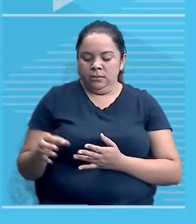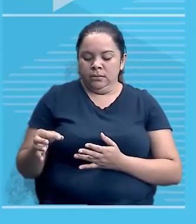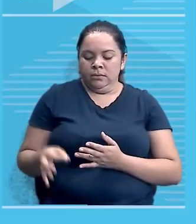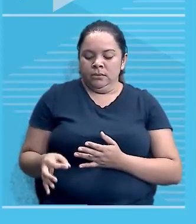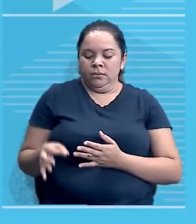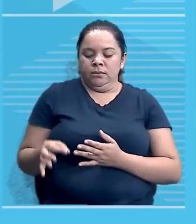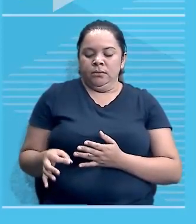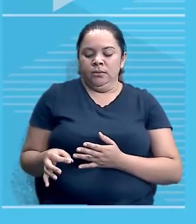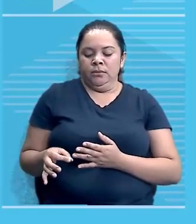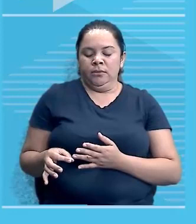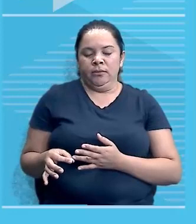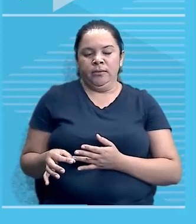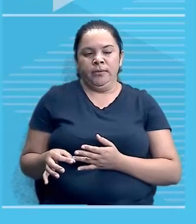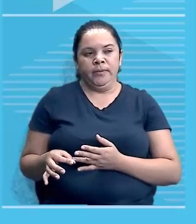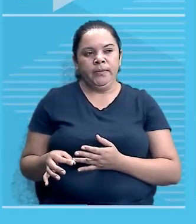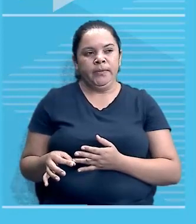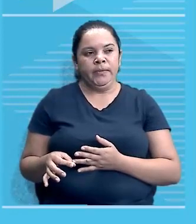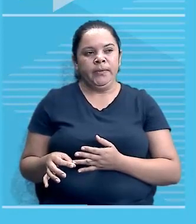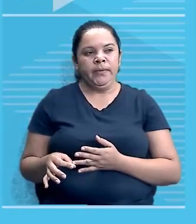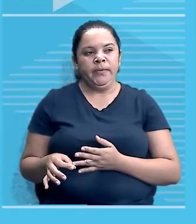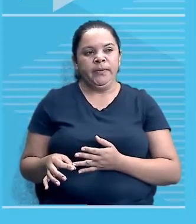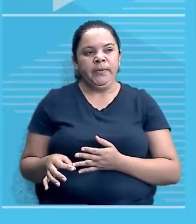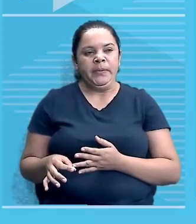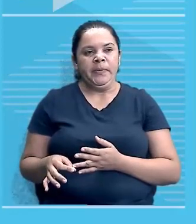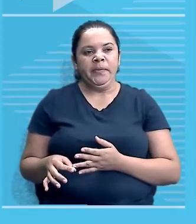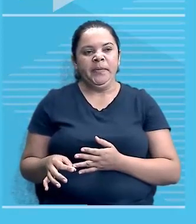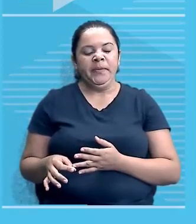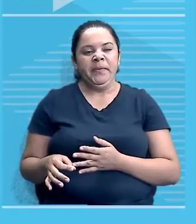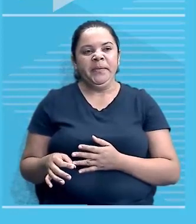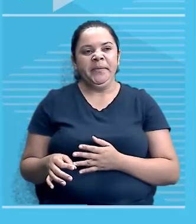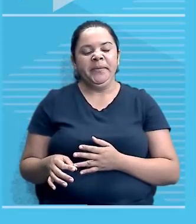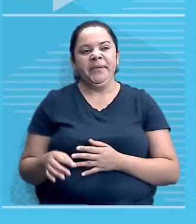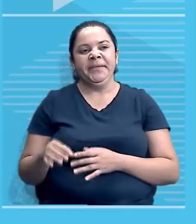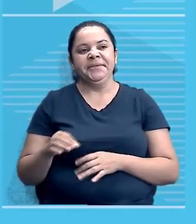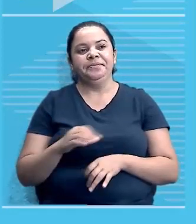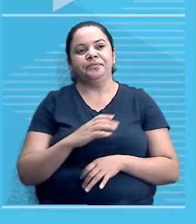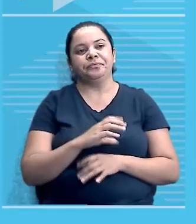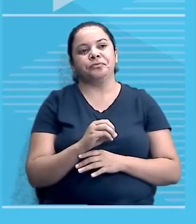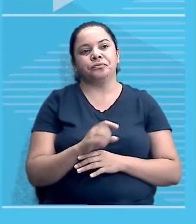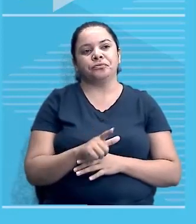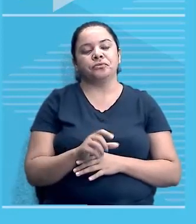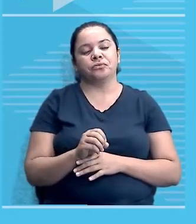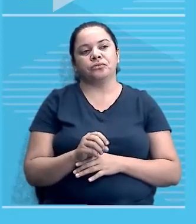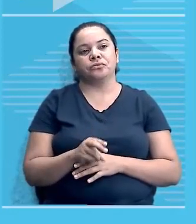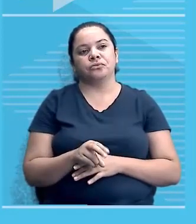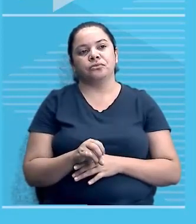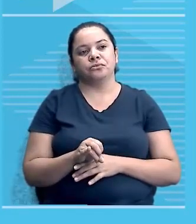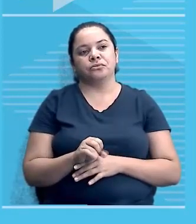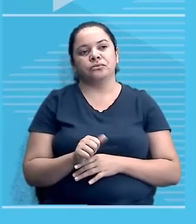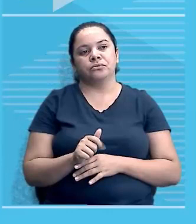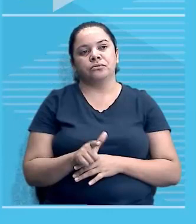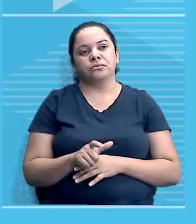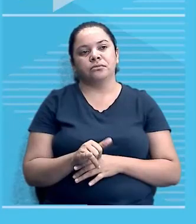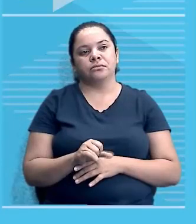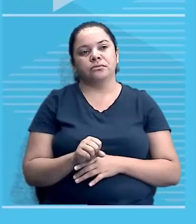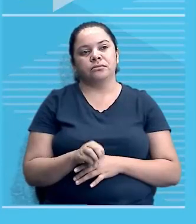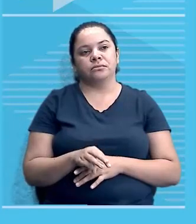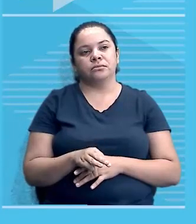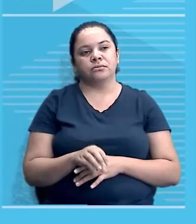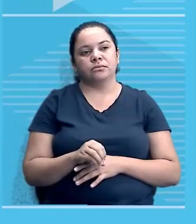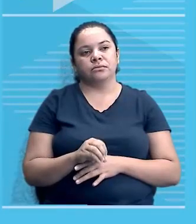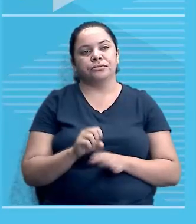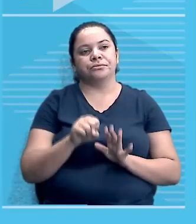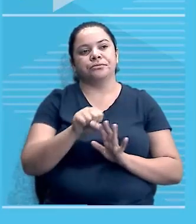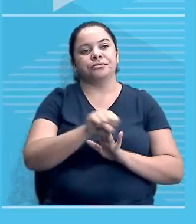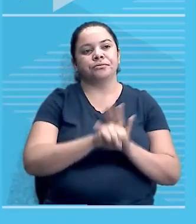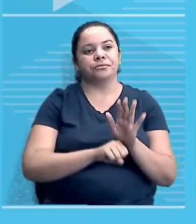colonialismo, estaria errado, porque colonialismo em relação ao século XVI, XVII, século XVIII, aqui nós estamos falando de partilha